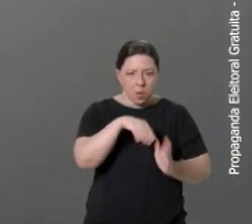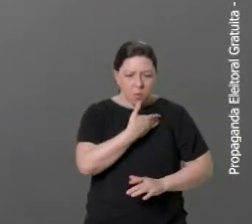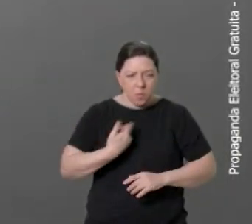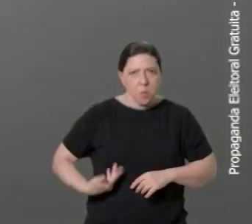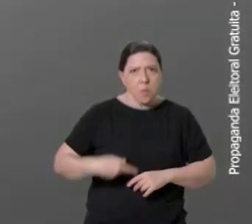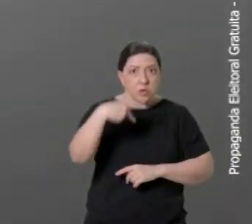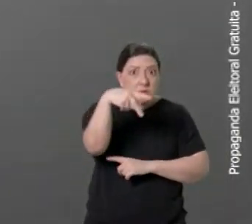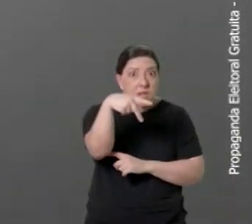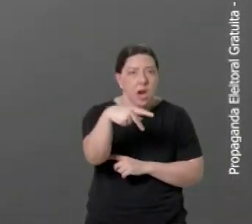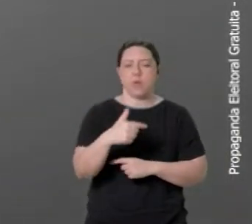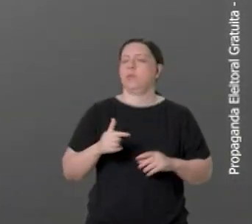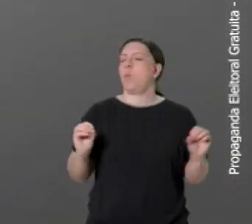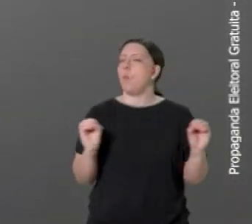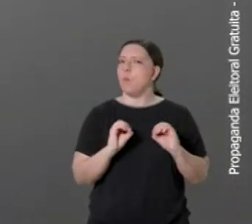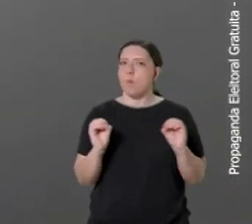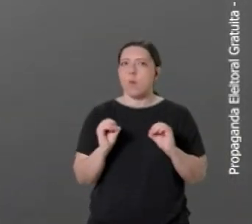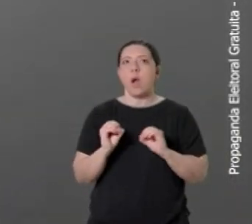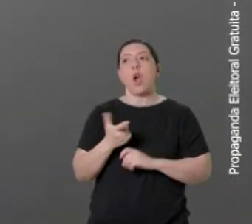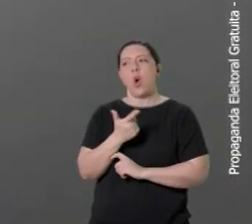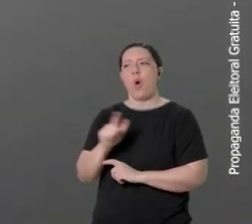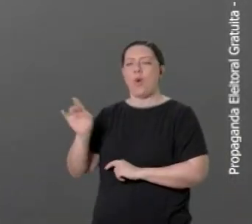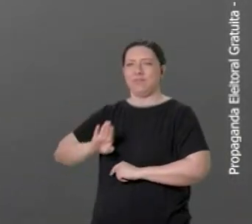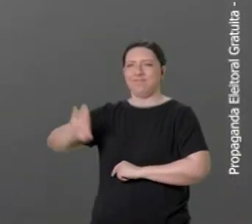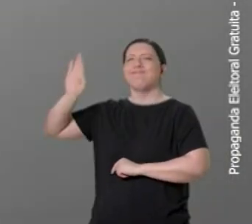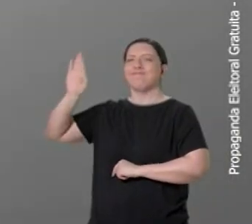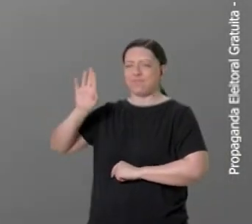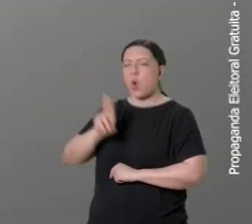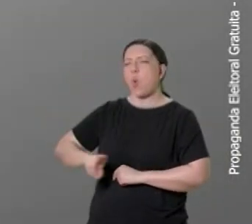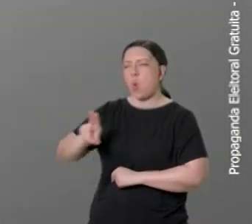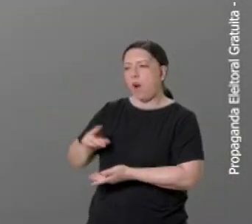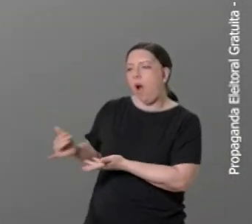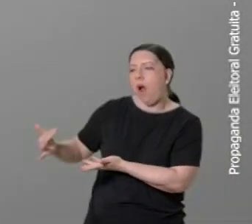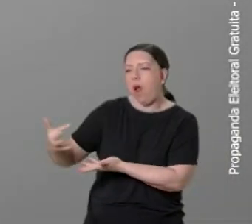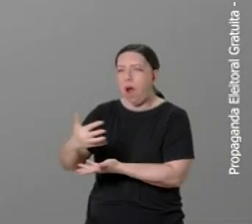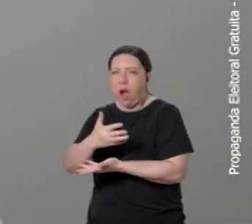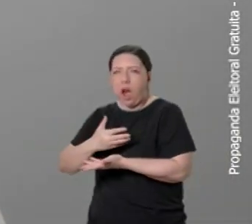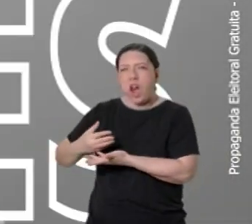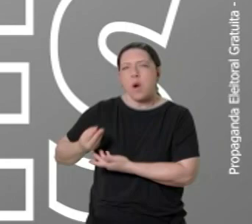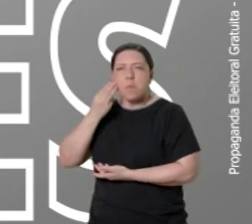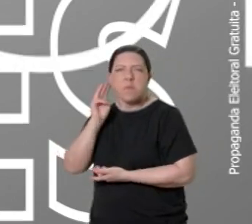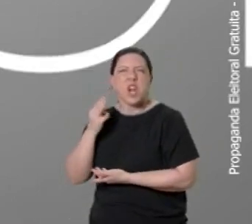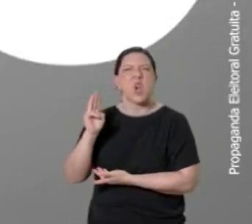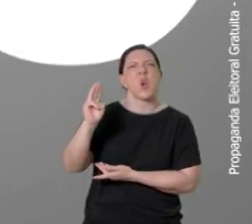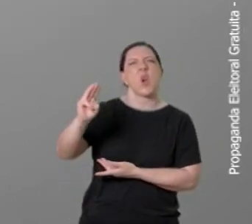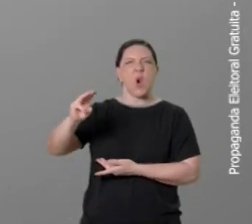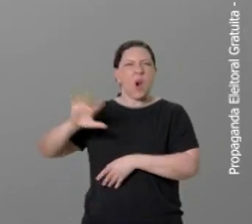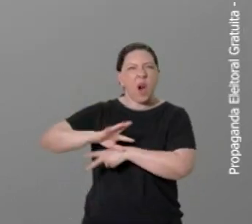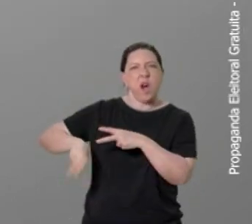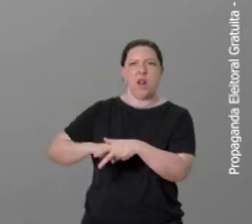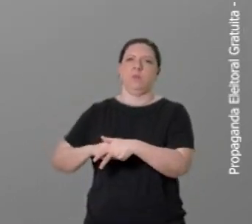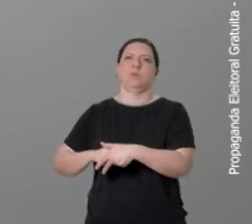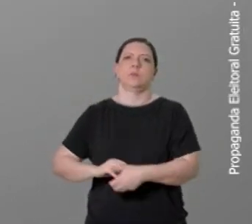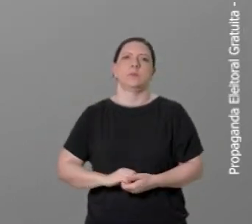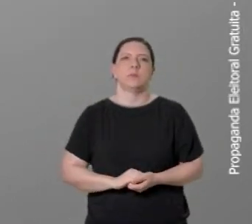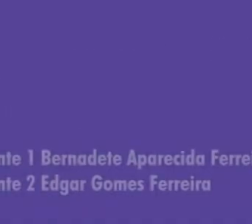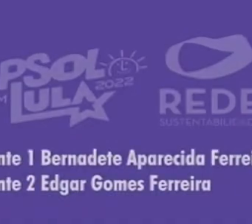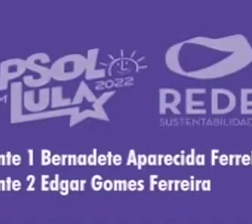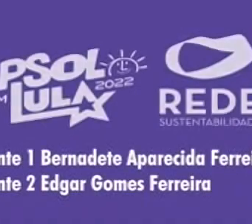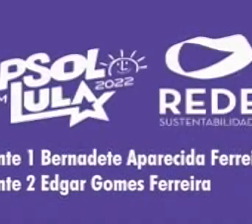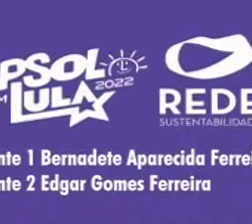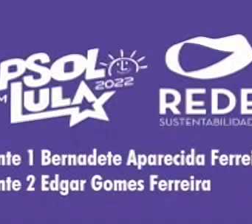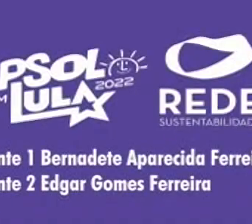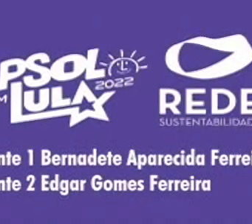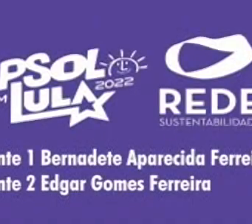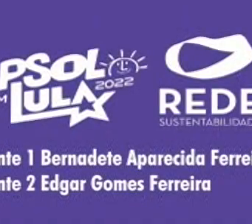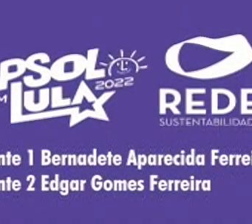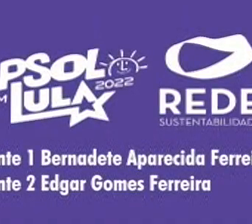tem um real de dinheiro público, ou seja, do seu dinheiro. Já os adversários estão usando milhões do escandaloso fundão. Comigo